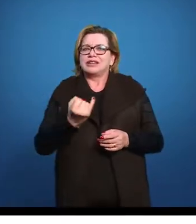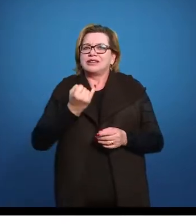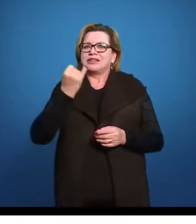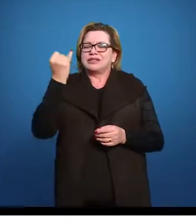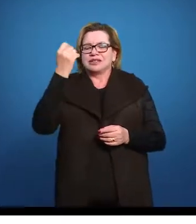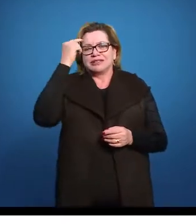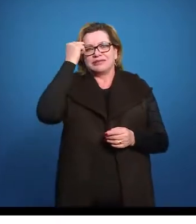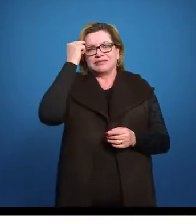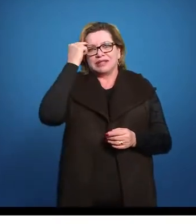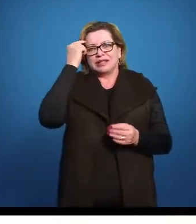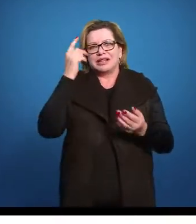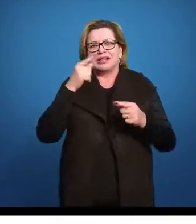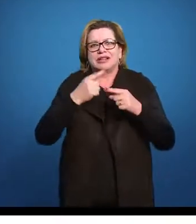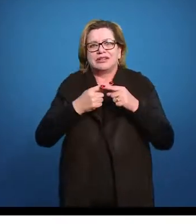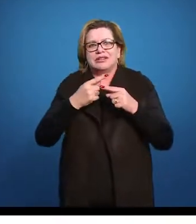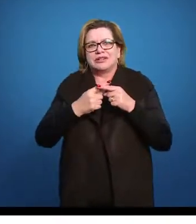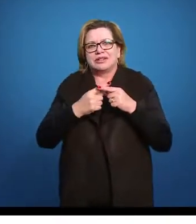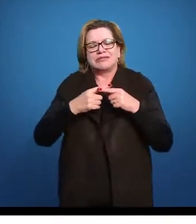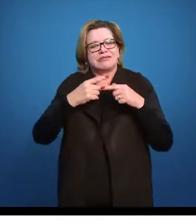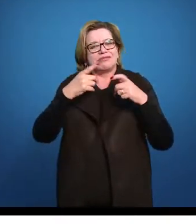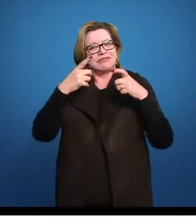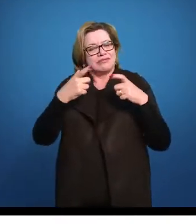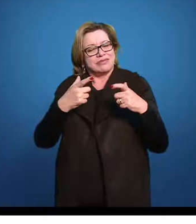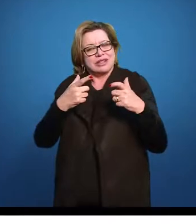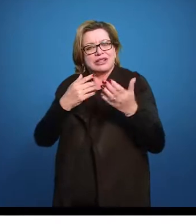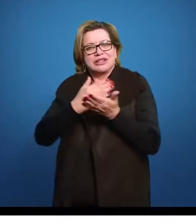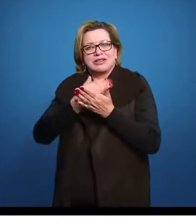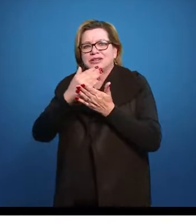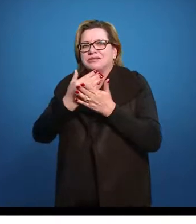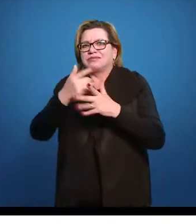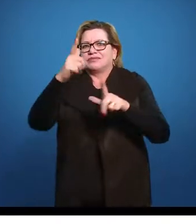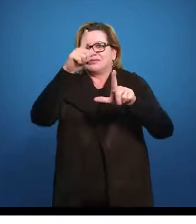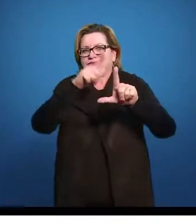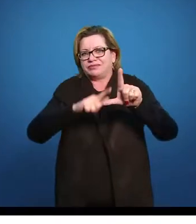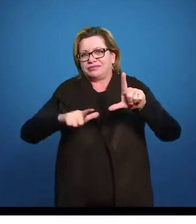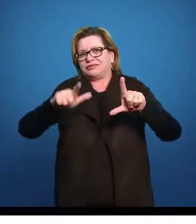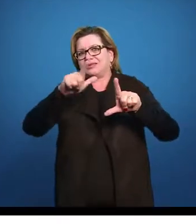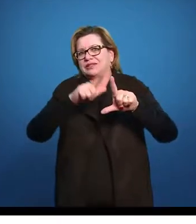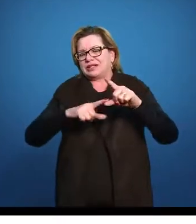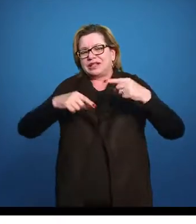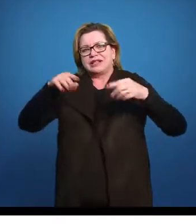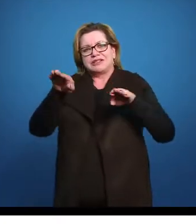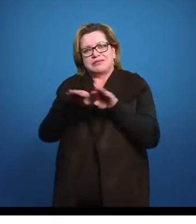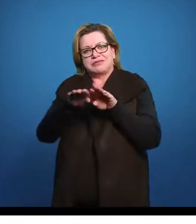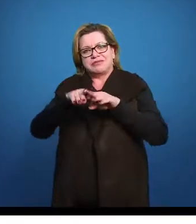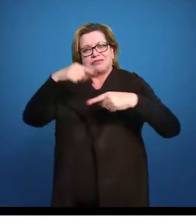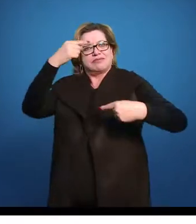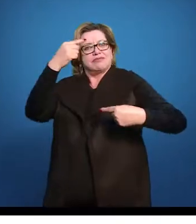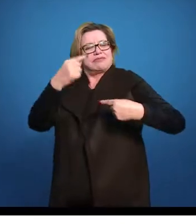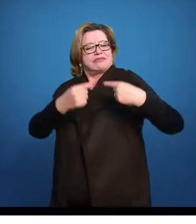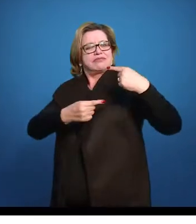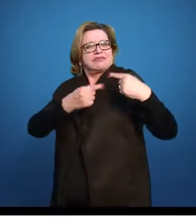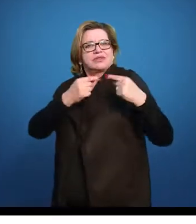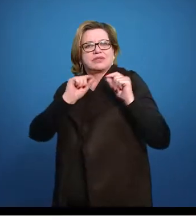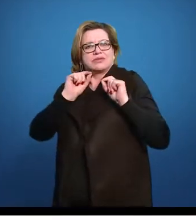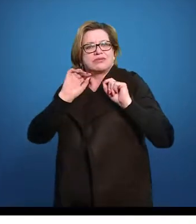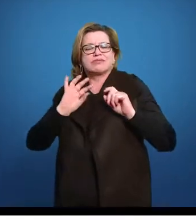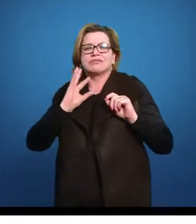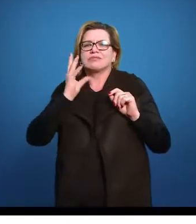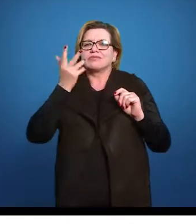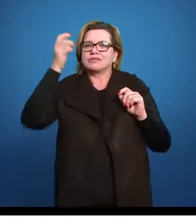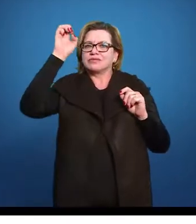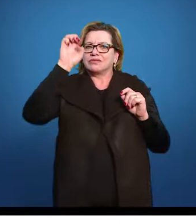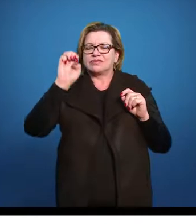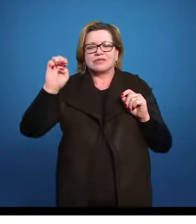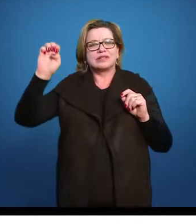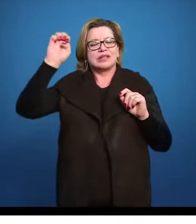ambiente, em que se está se produzindo literatura, em que se se discutindo as estéticas que eram comuns na Europa, em